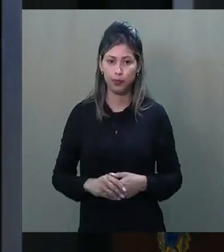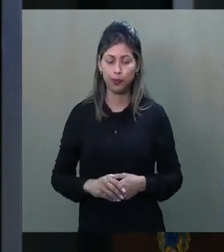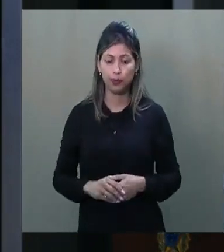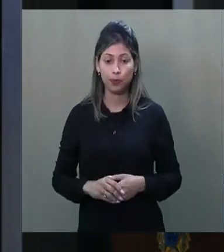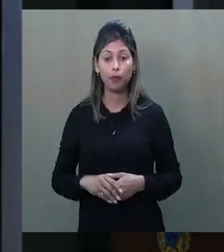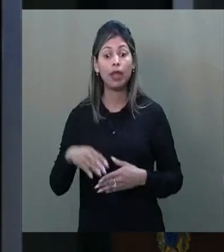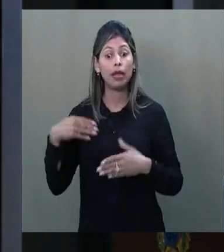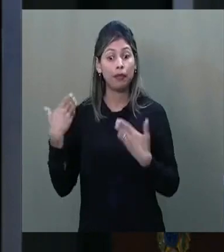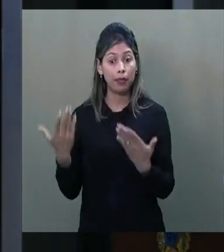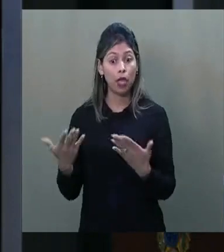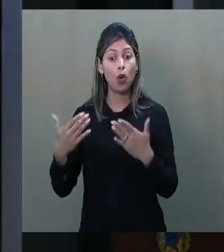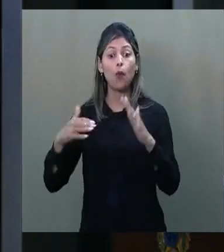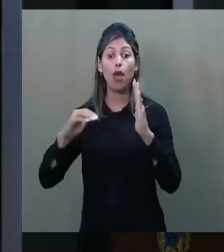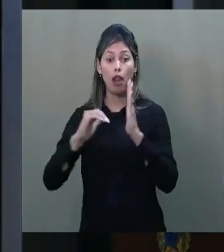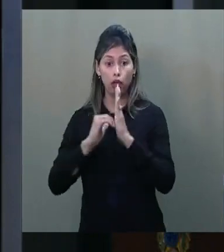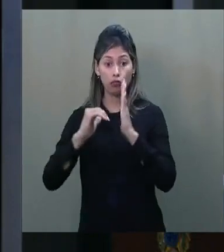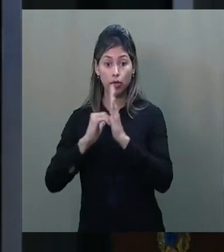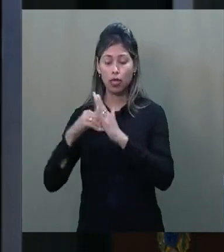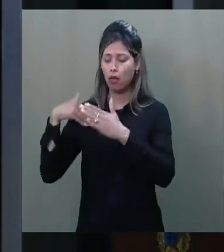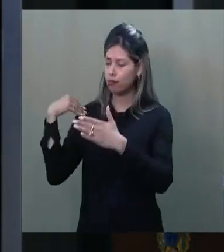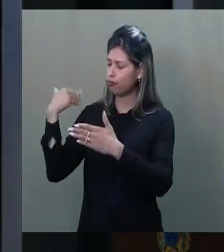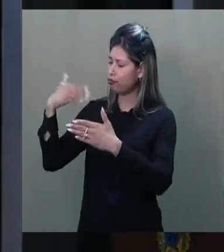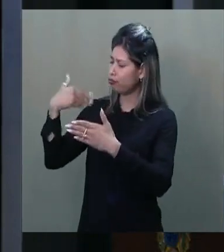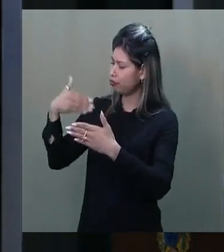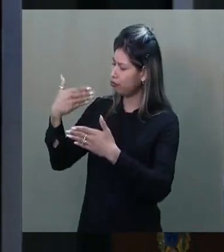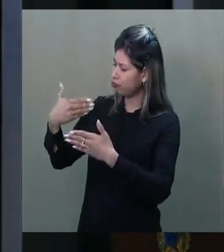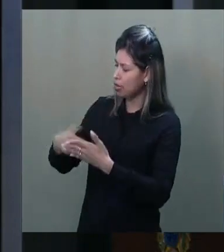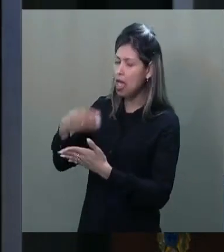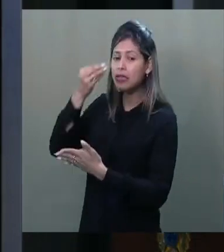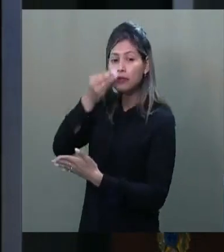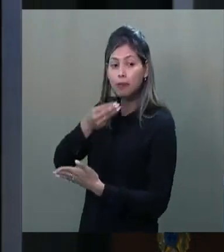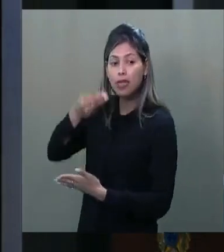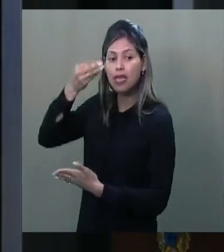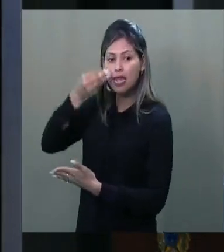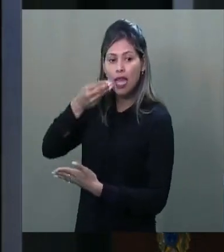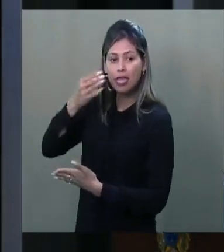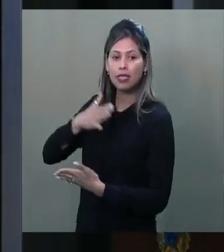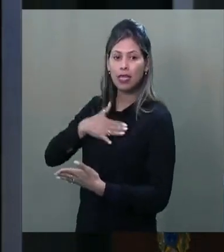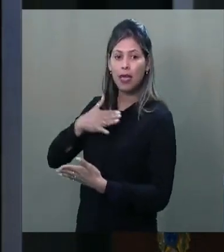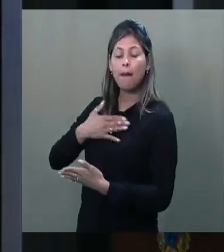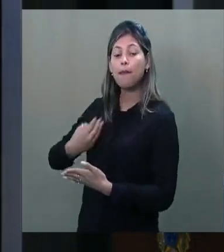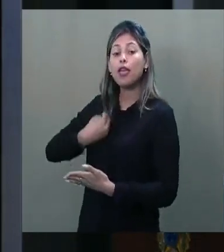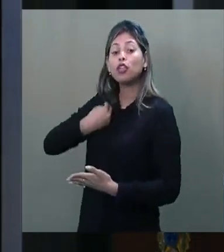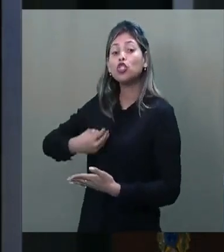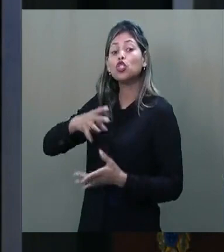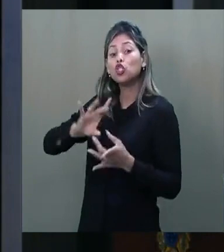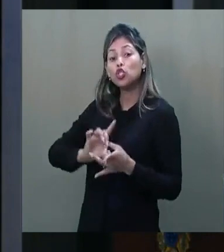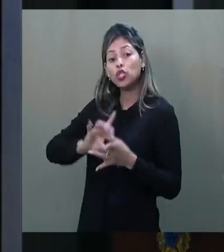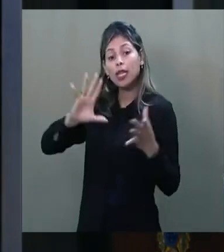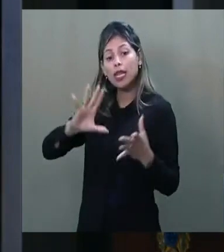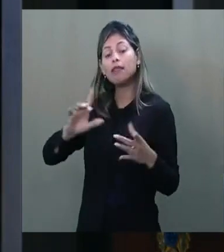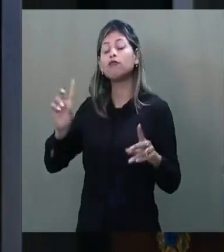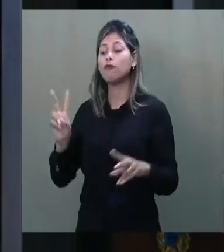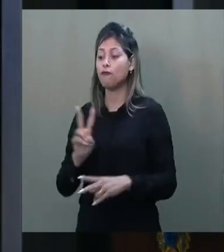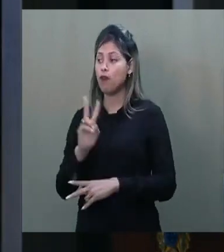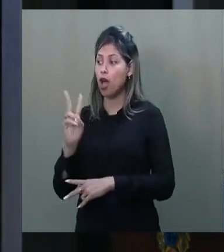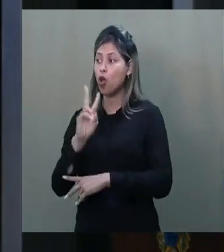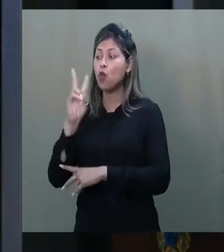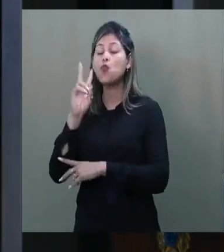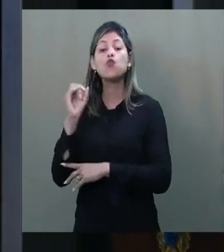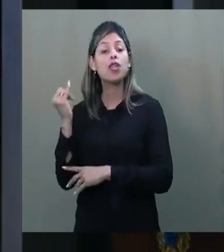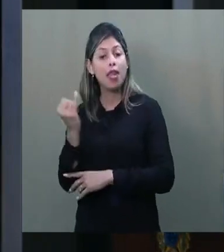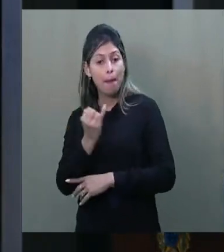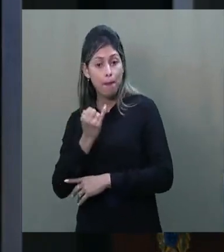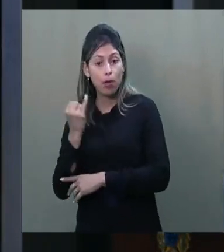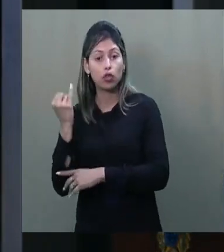Senado, além de fortalecer minha crença na democracia como um valor fundamental, me